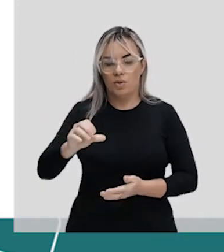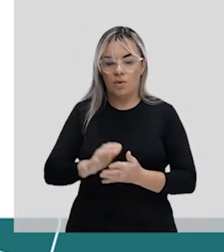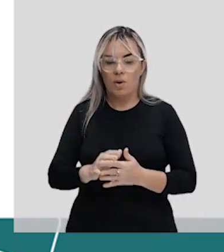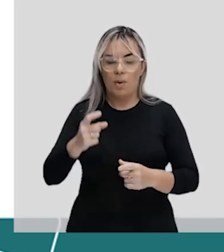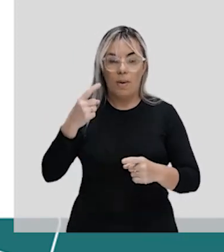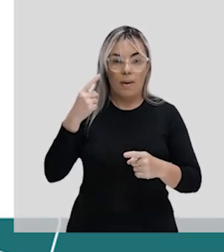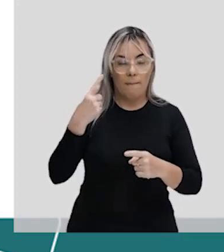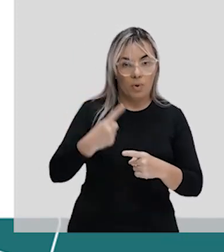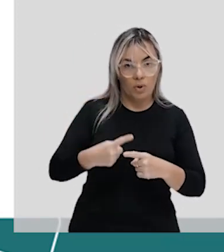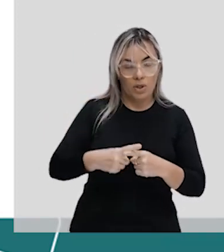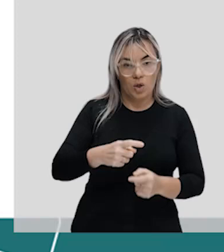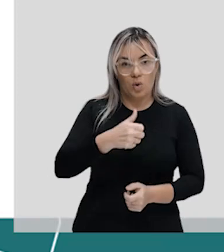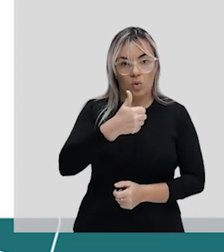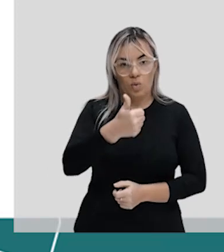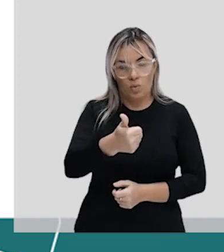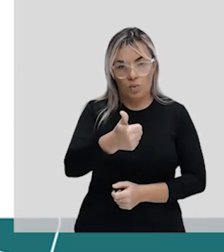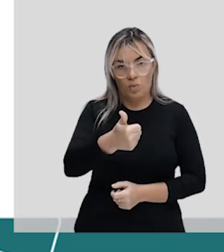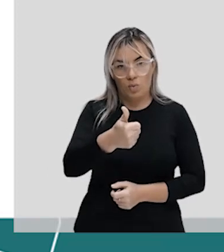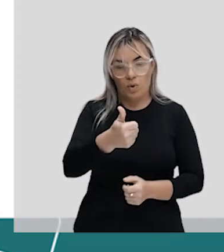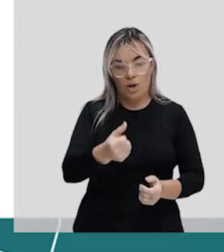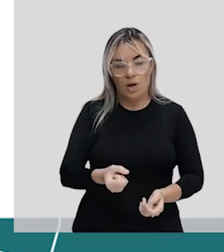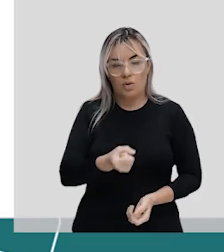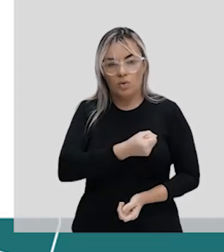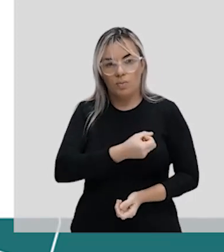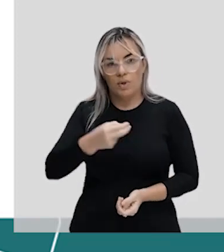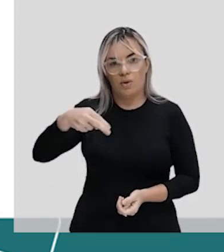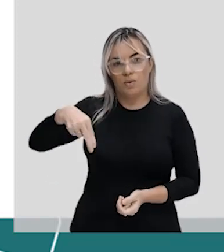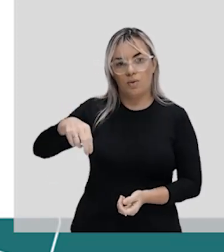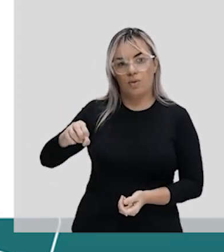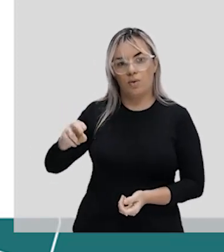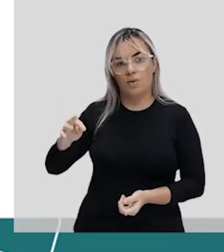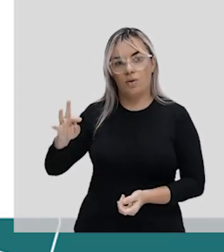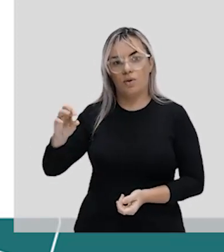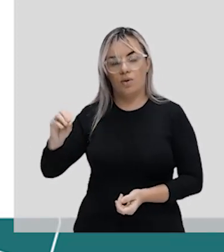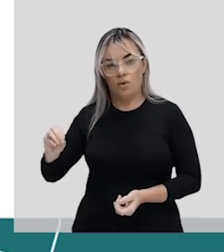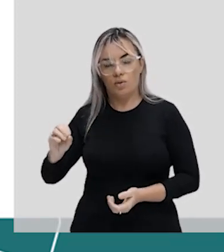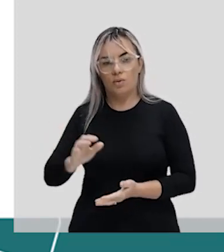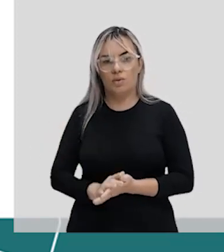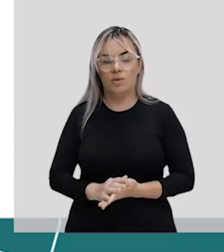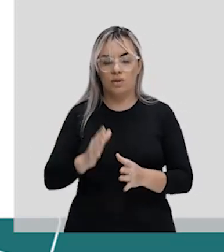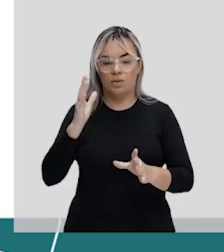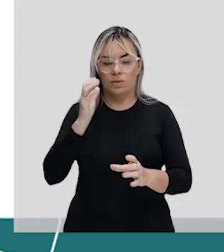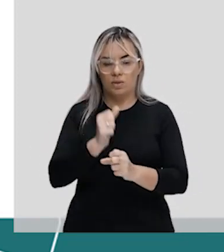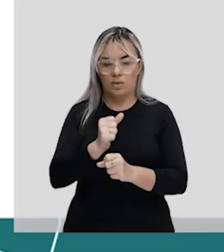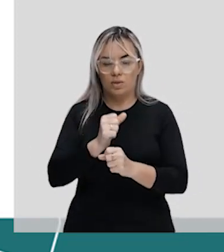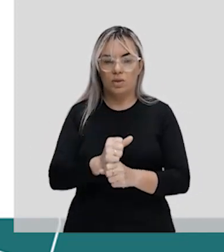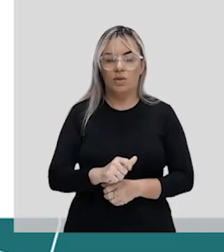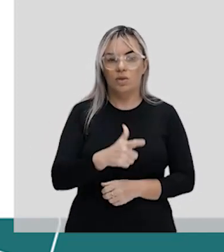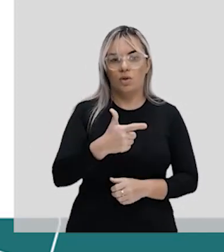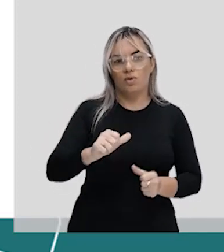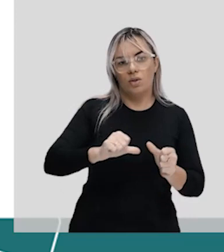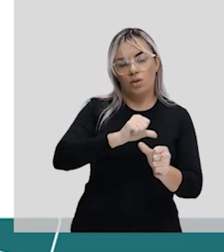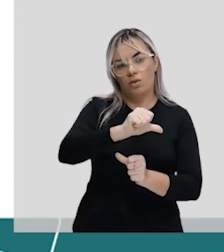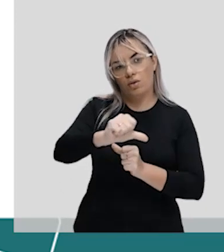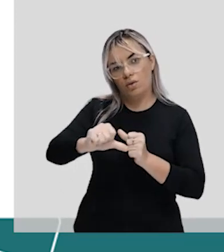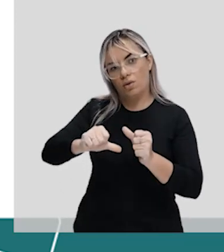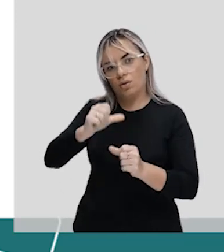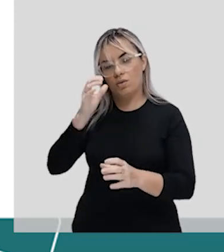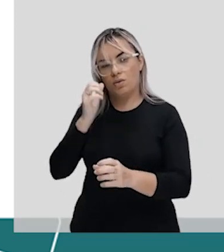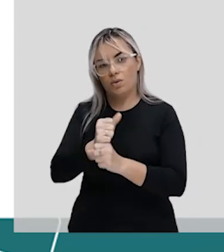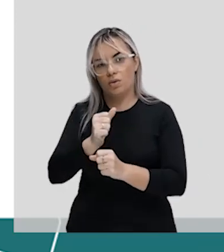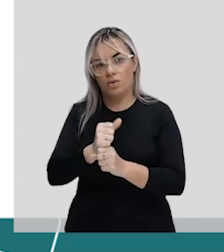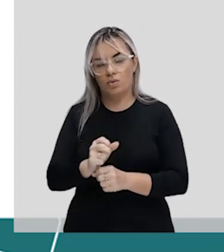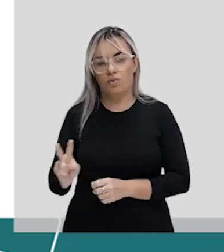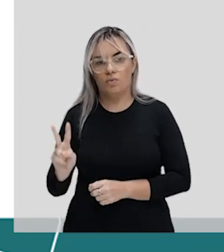propriedade que nós já vimos? Então, não houve alteração no valor, justamente porque eu tenho trabalhando aqui com o elemento neutro, né?